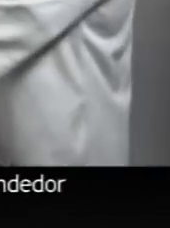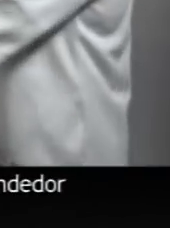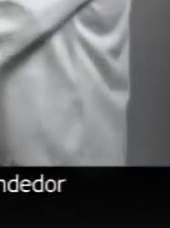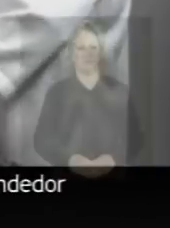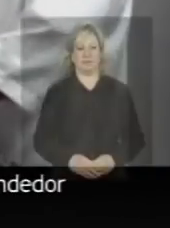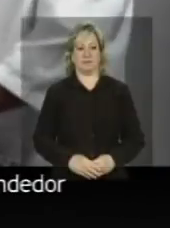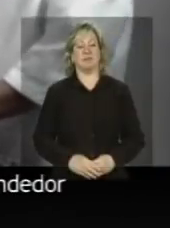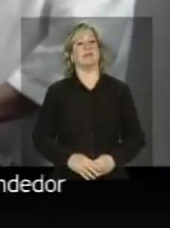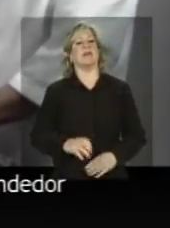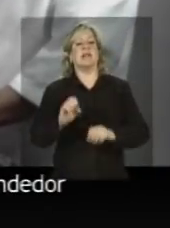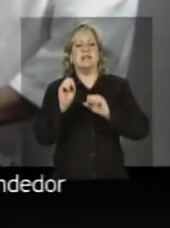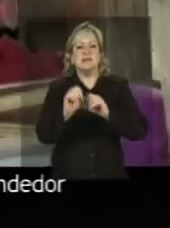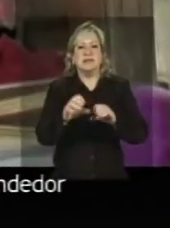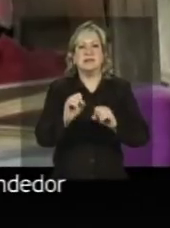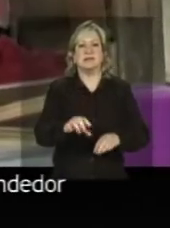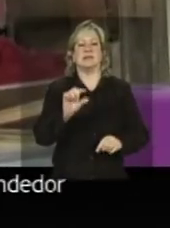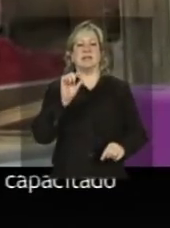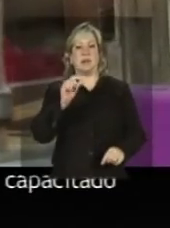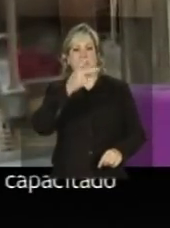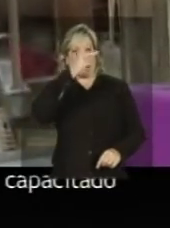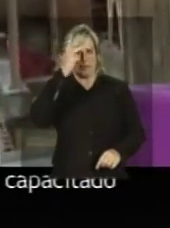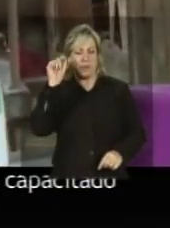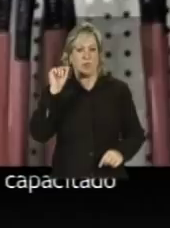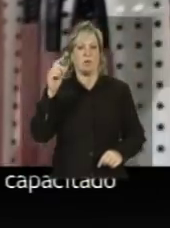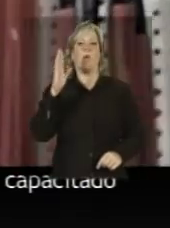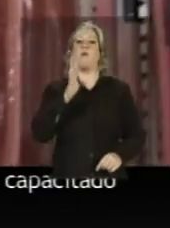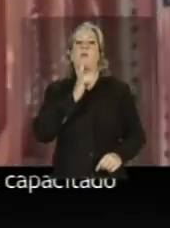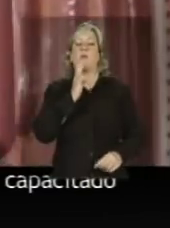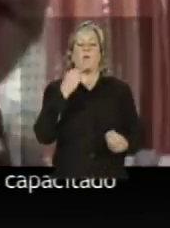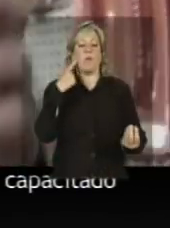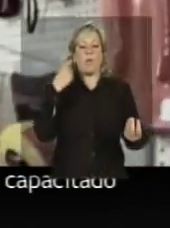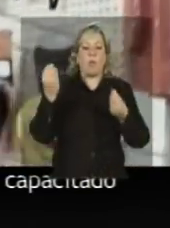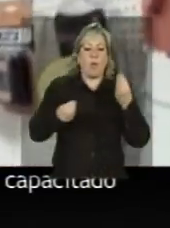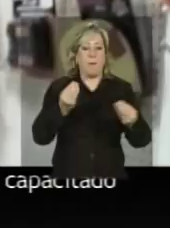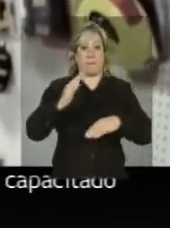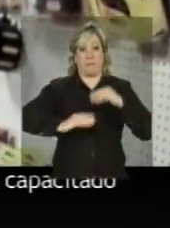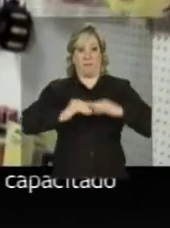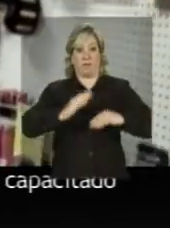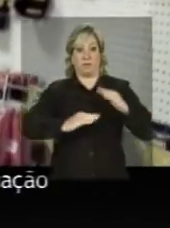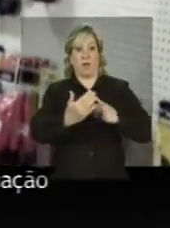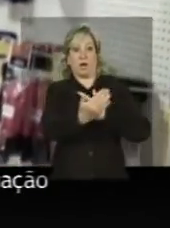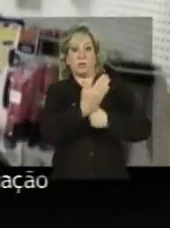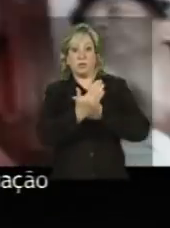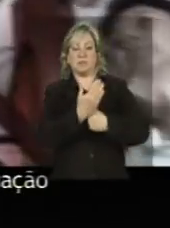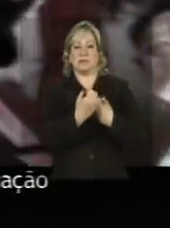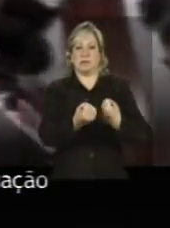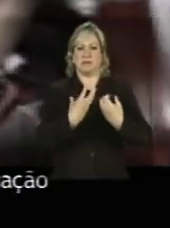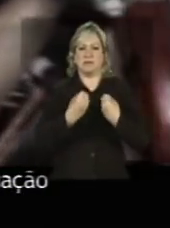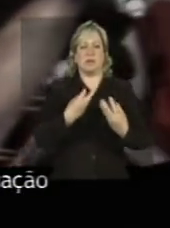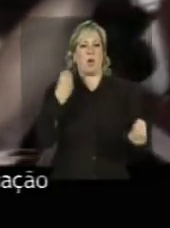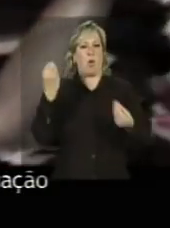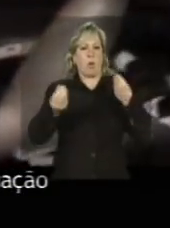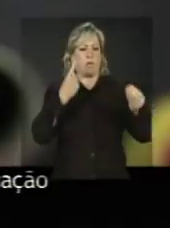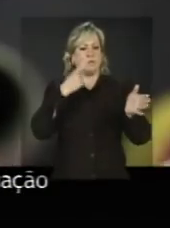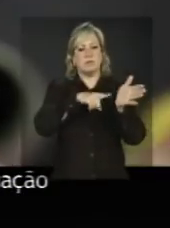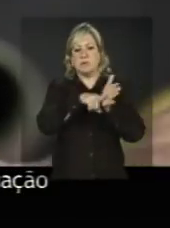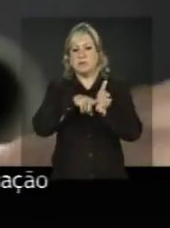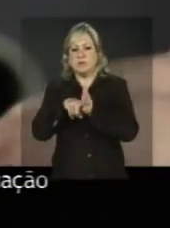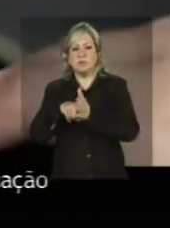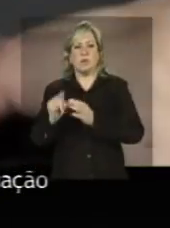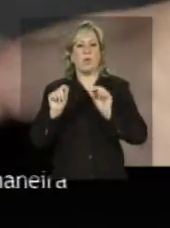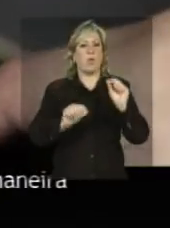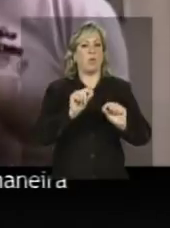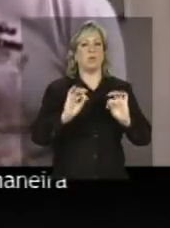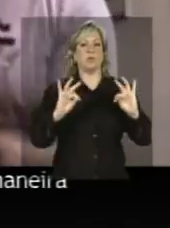É orientado porque o empreendedor conta com o apoio de um profissional capacitado que vai até ele, analisa a sua